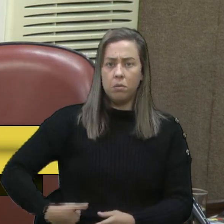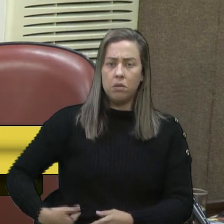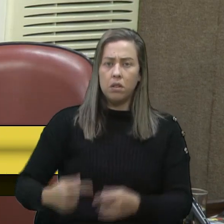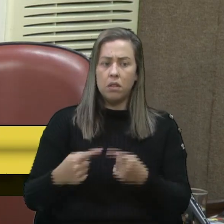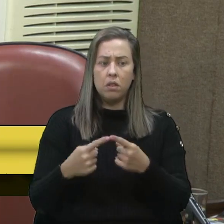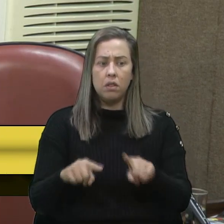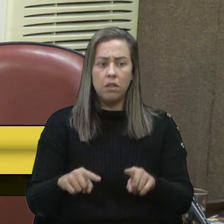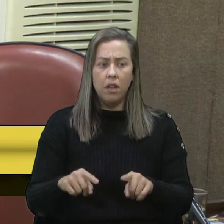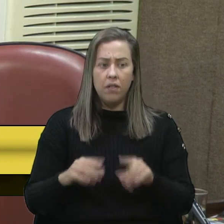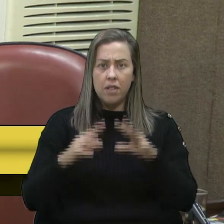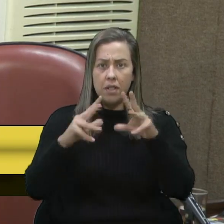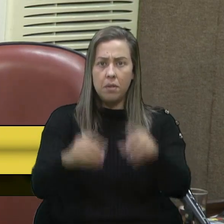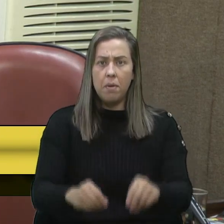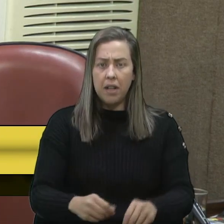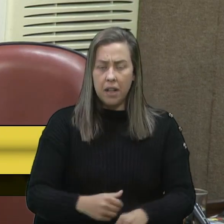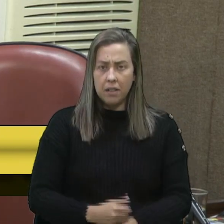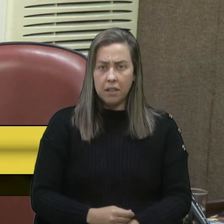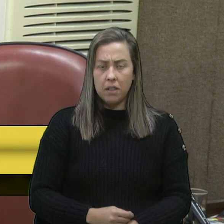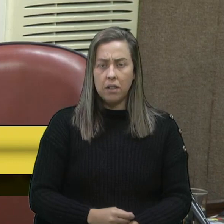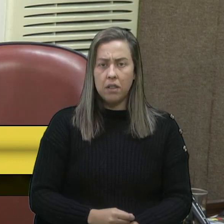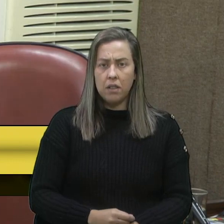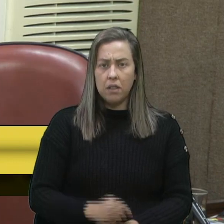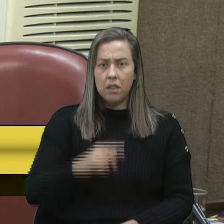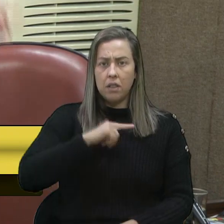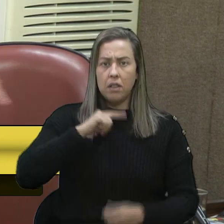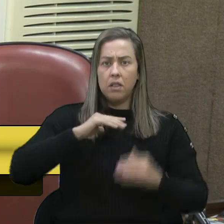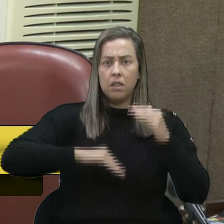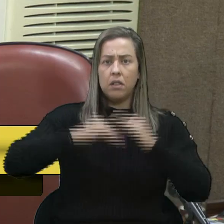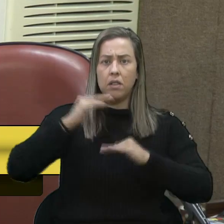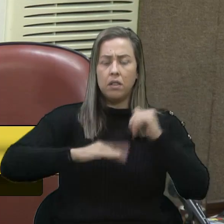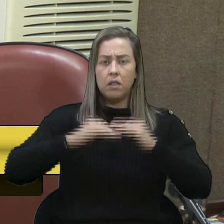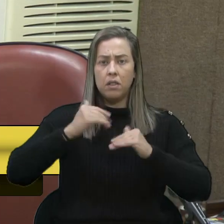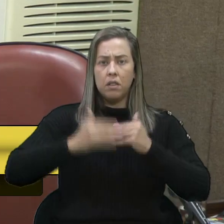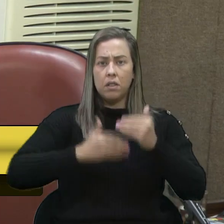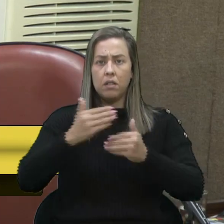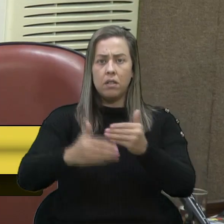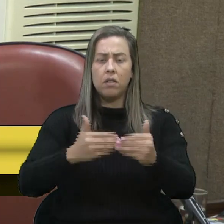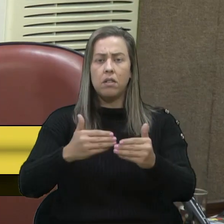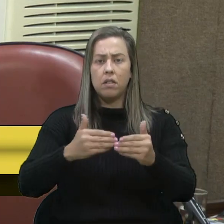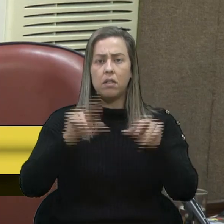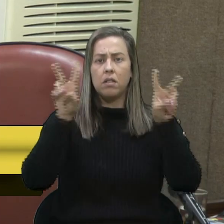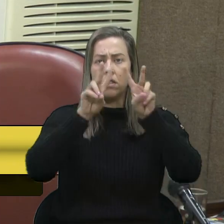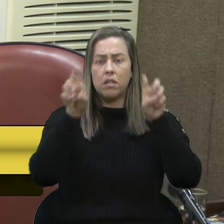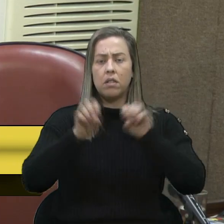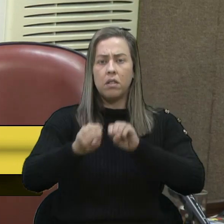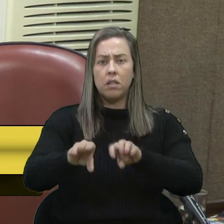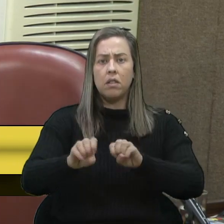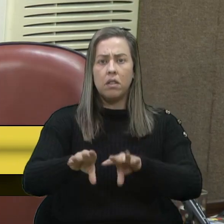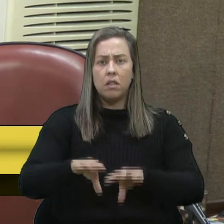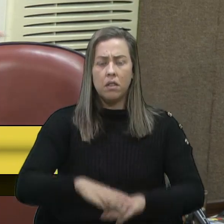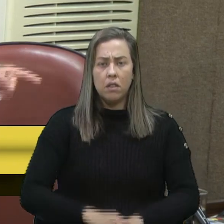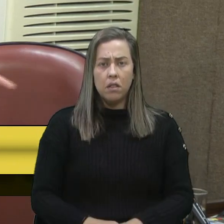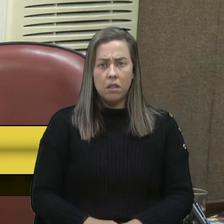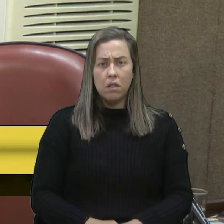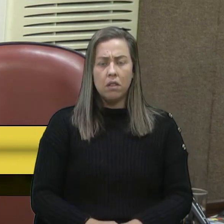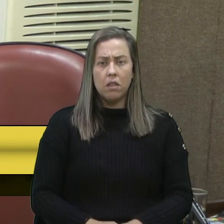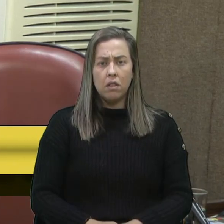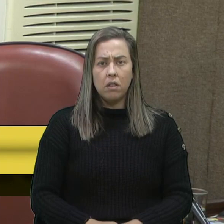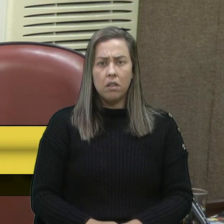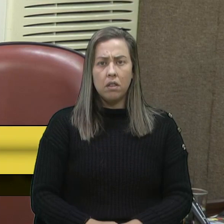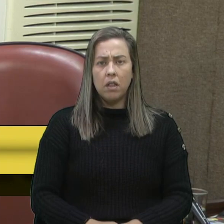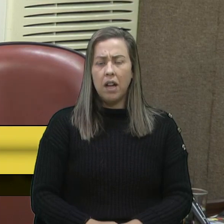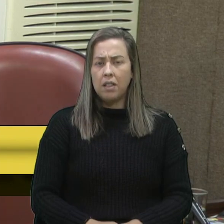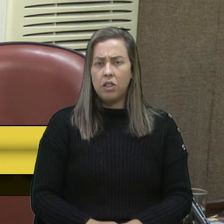isso não é cobrado aqui dentro. Então a gente tem uma seletividade muito grande quando a gente trata do tema de educação. E eu acho que é isso que nós precisamos